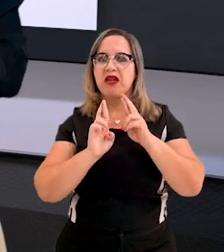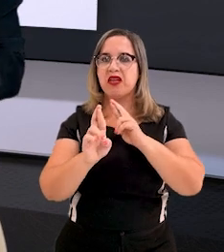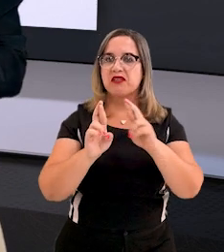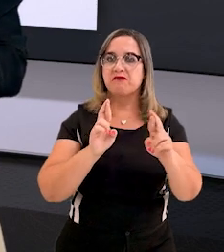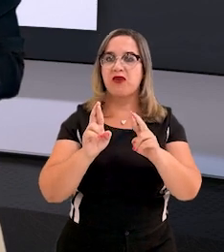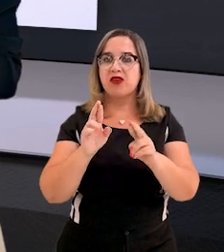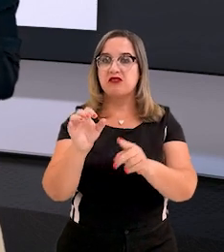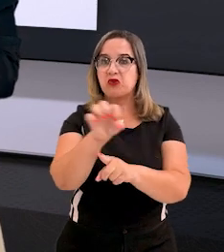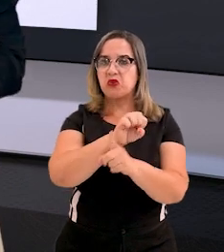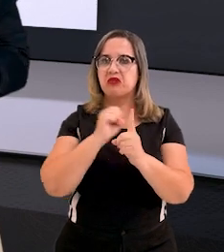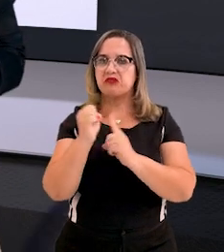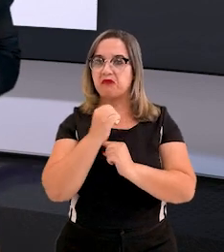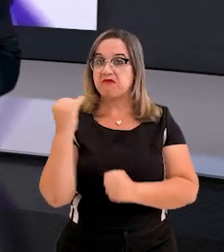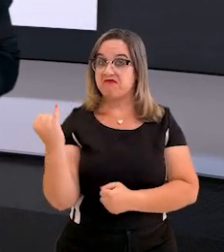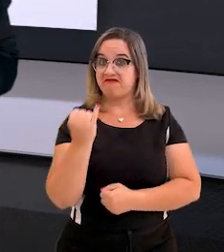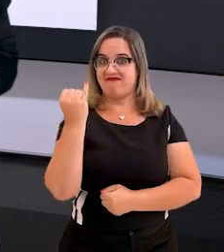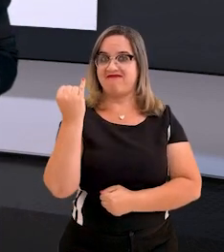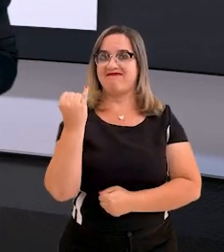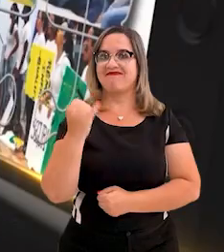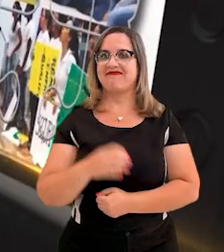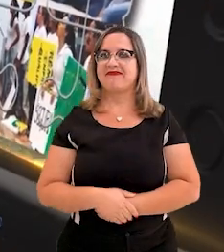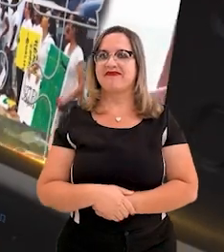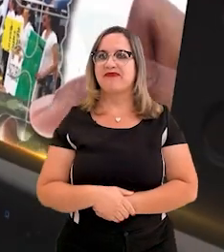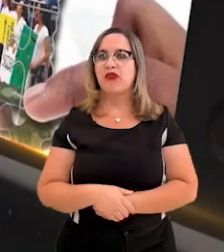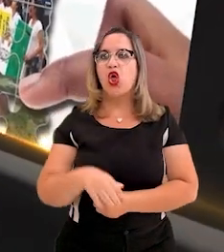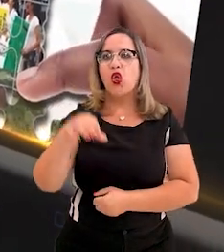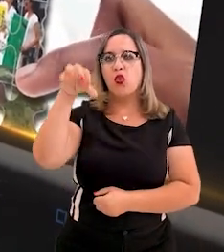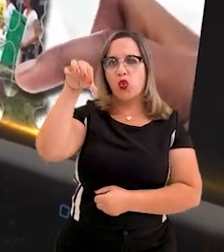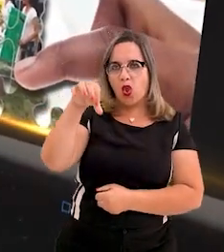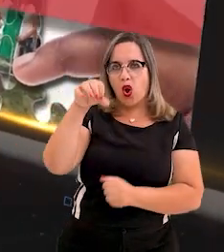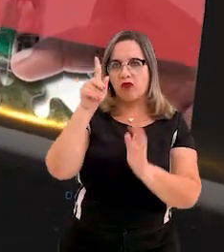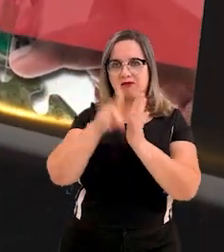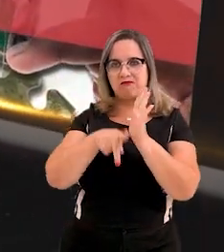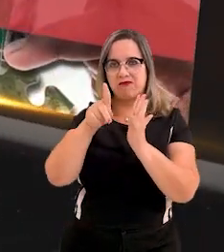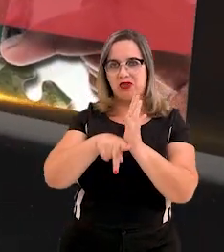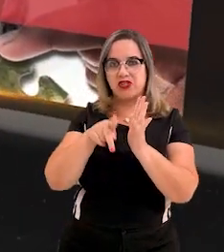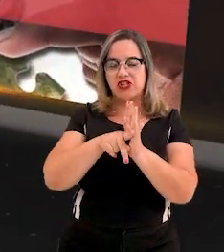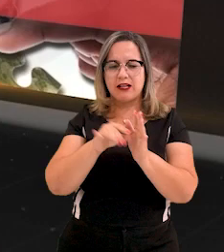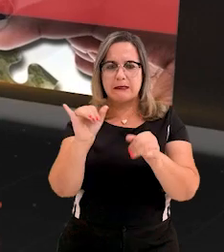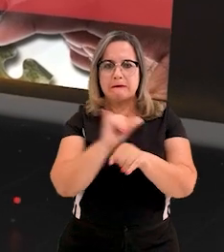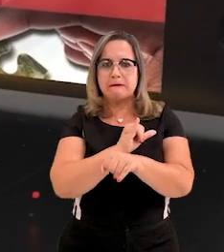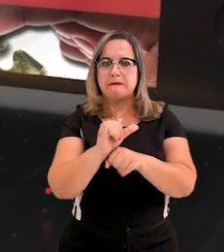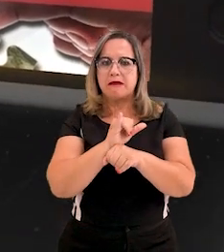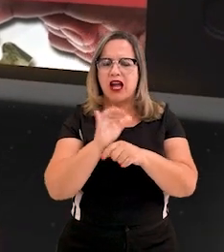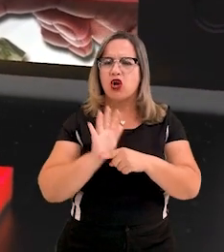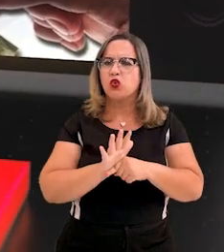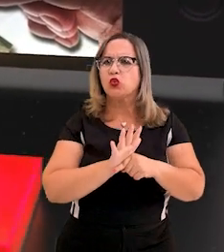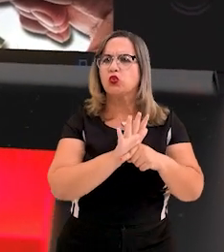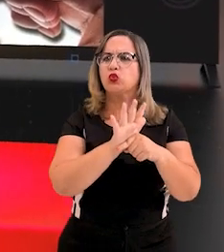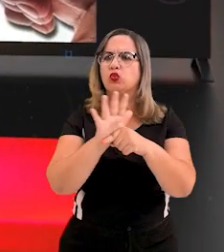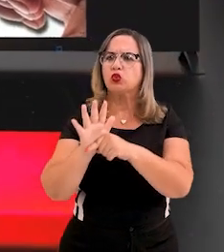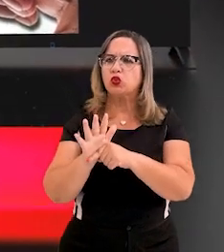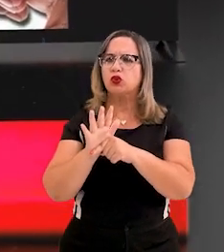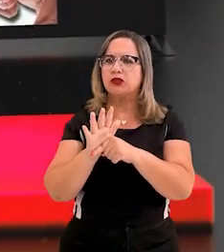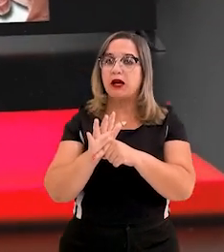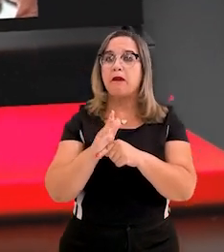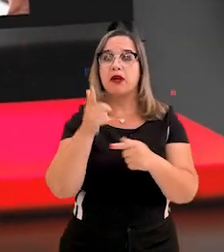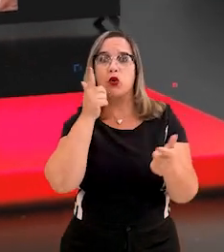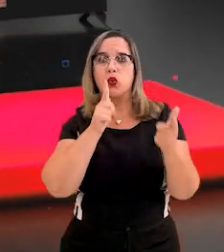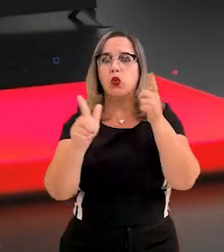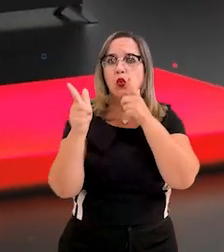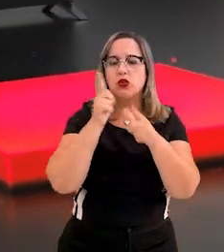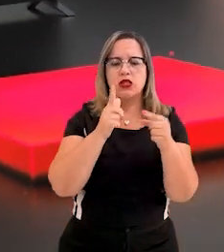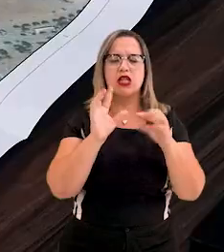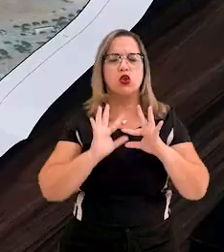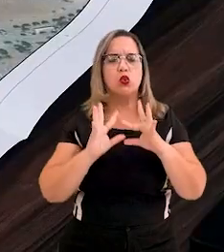socialmente relevantes. Nove projetos estratégicos contribuem com o alcance